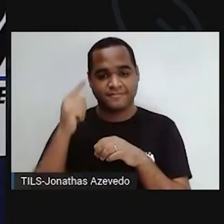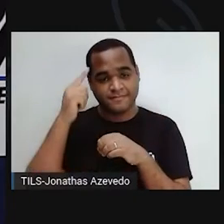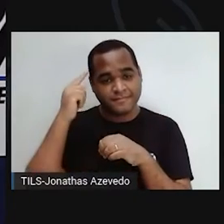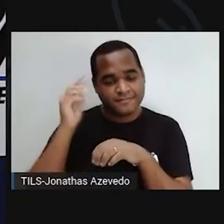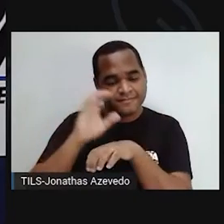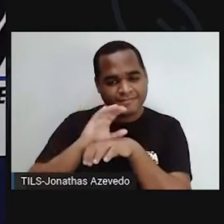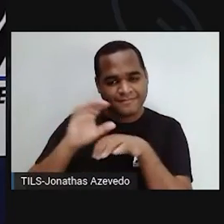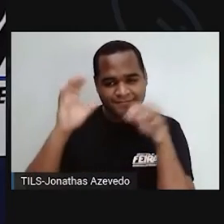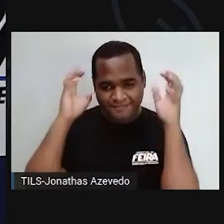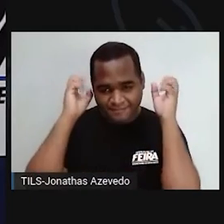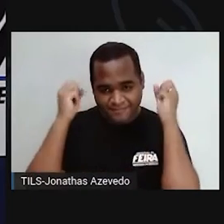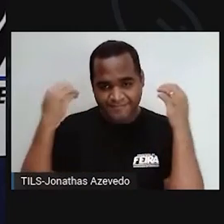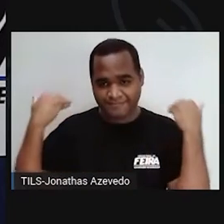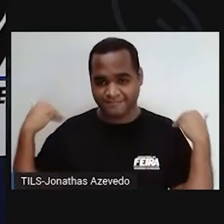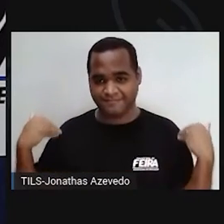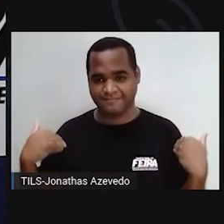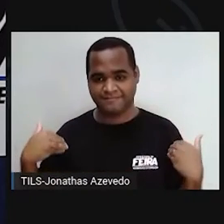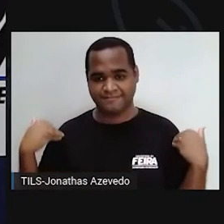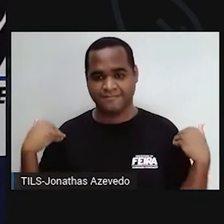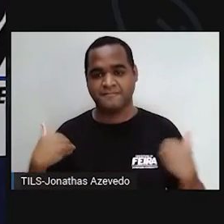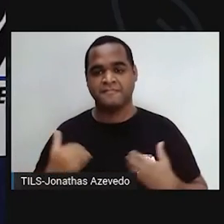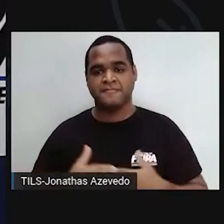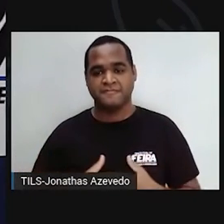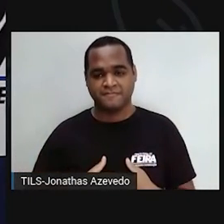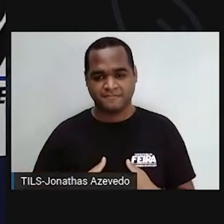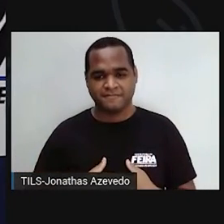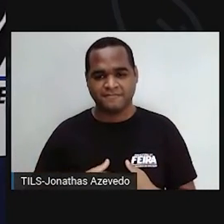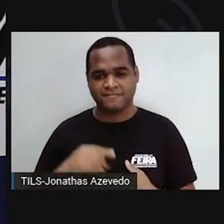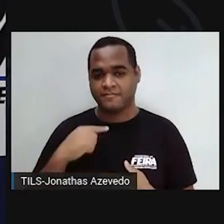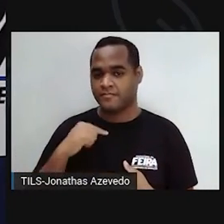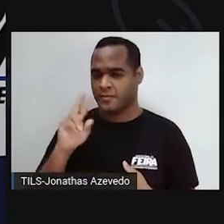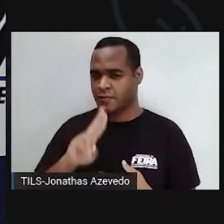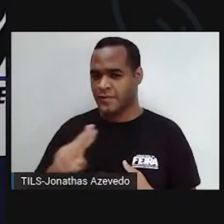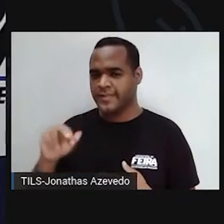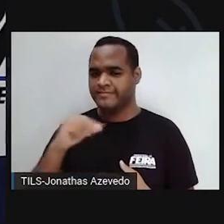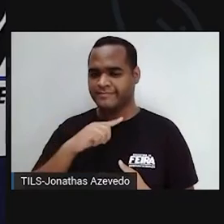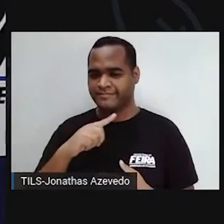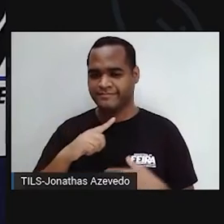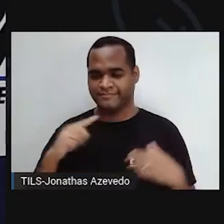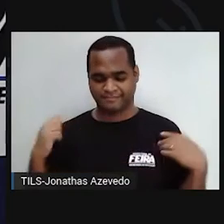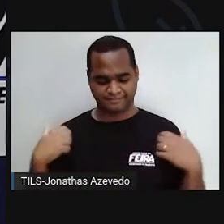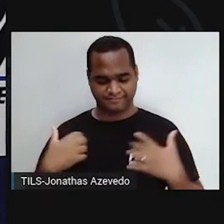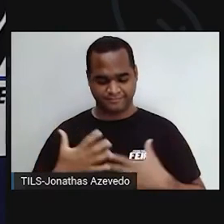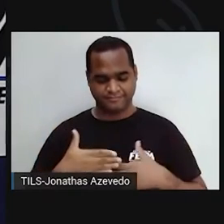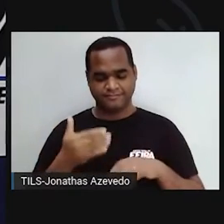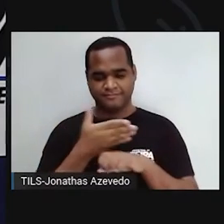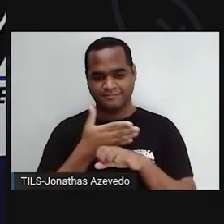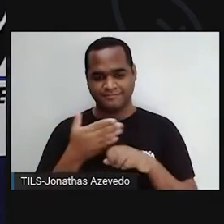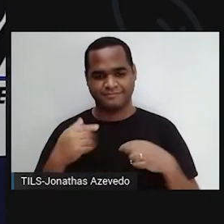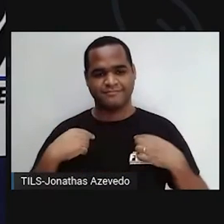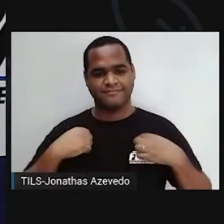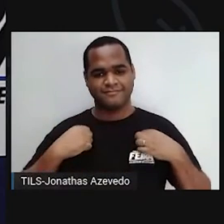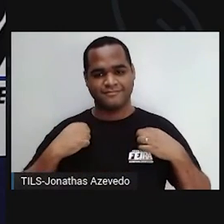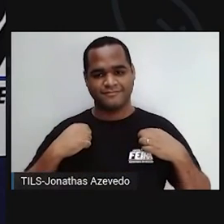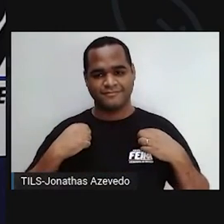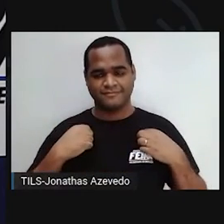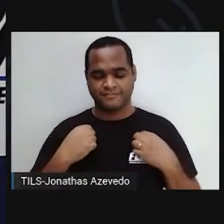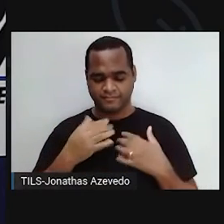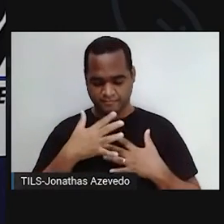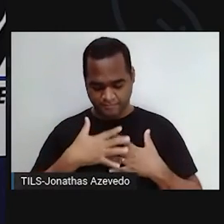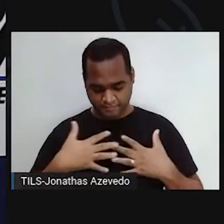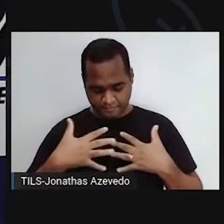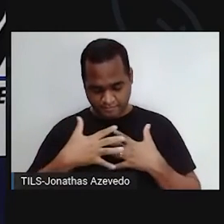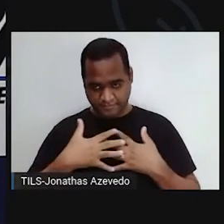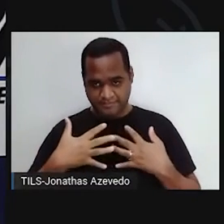escuro, comprido um pouquinho abaixo do ombro, estou usando agora um jaleco branco, uma blusa por dentro, xadrez